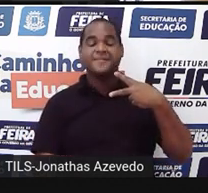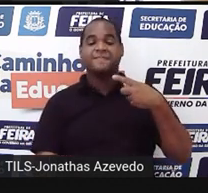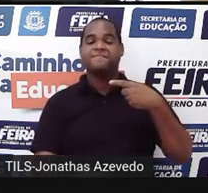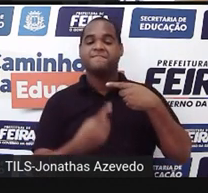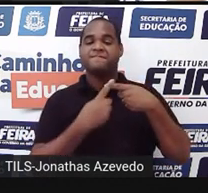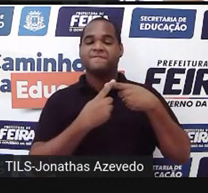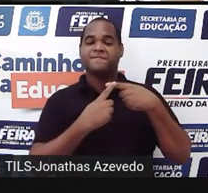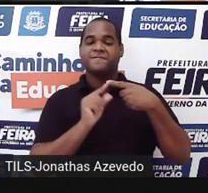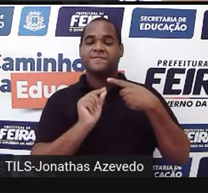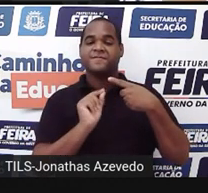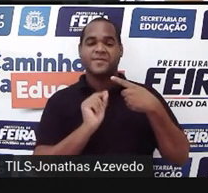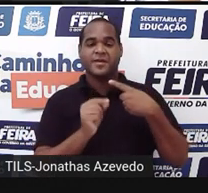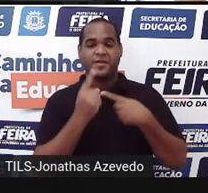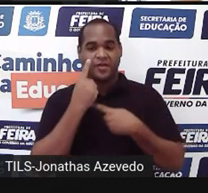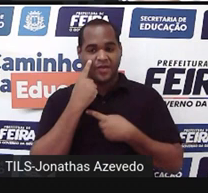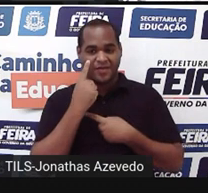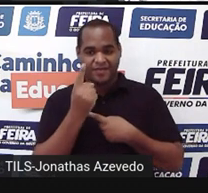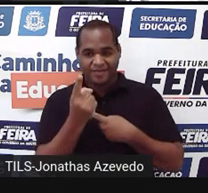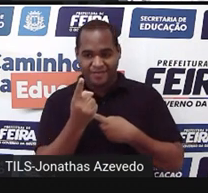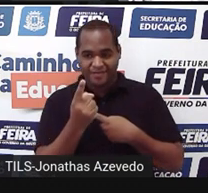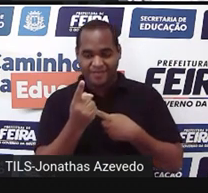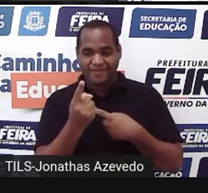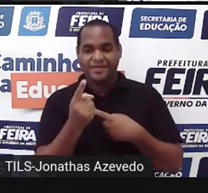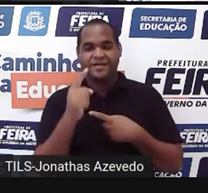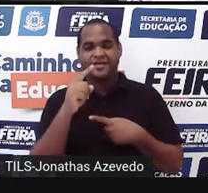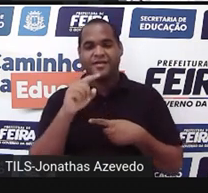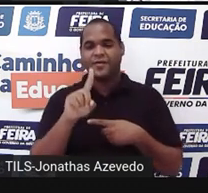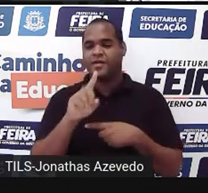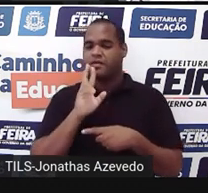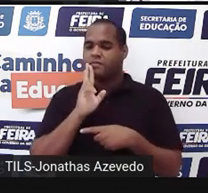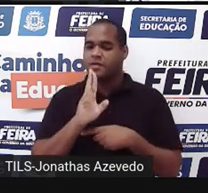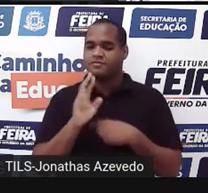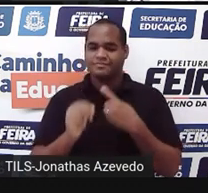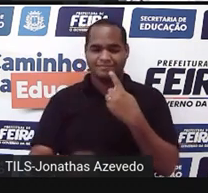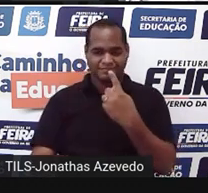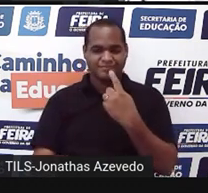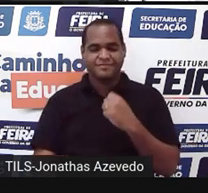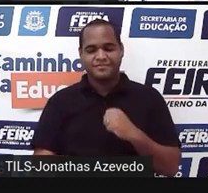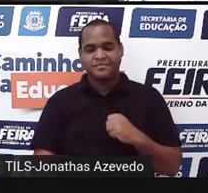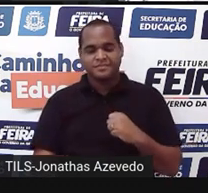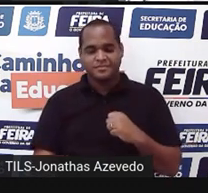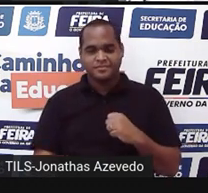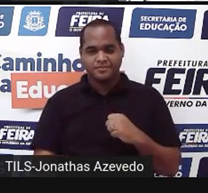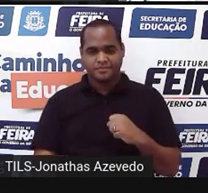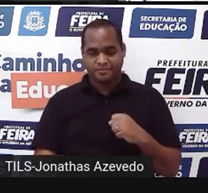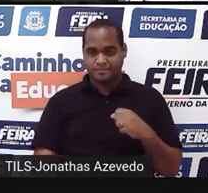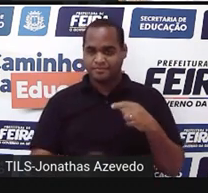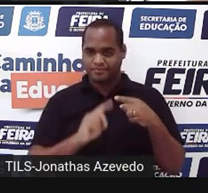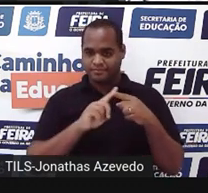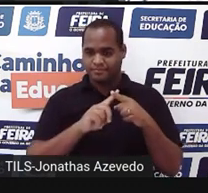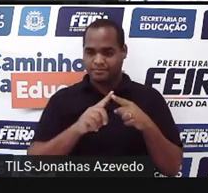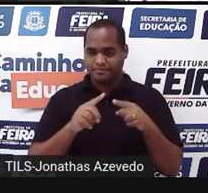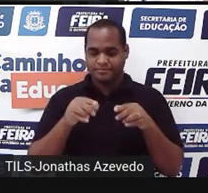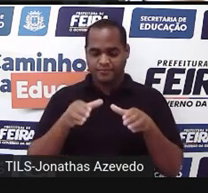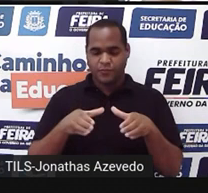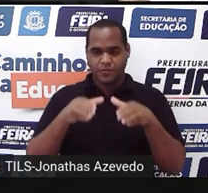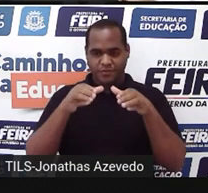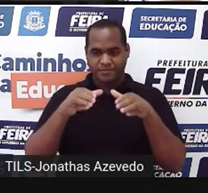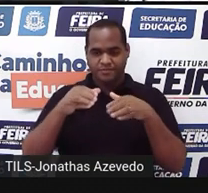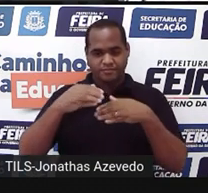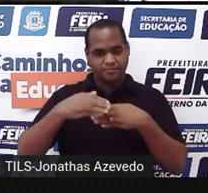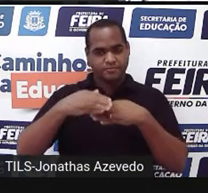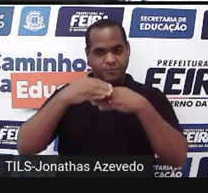primeira forma é essa daqui. Eu estou chamando de solução 1. A gente faz duas camadas.